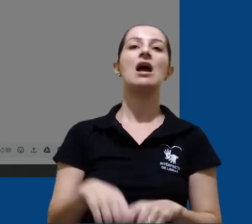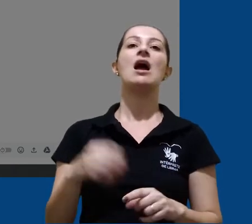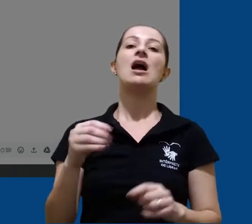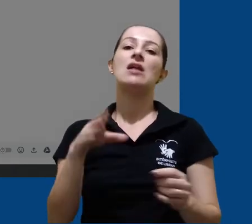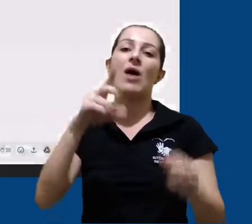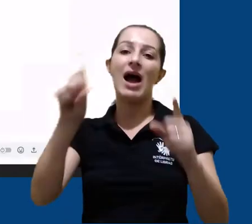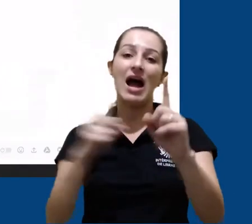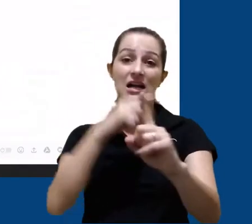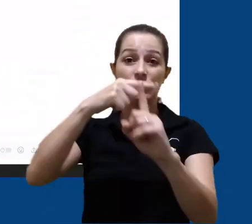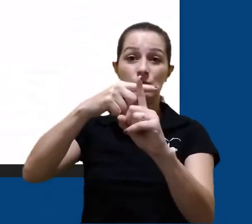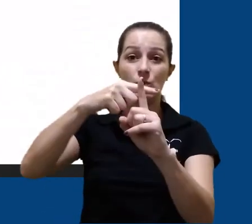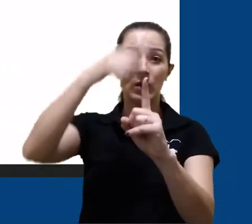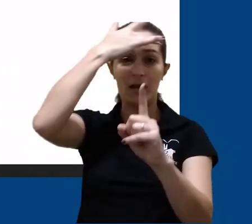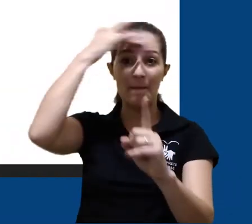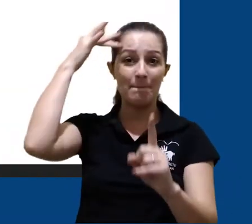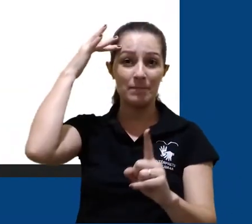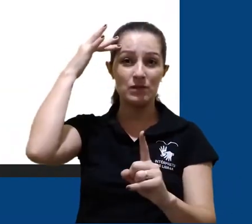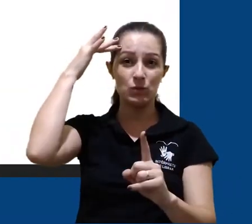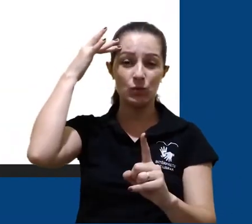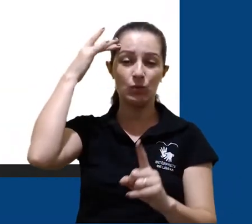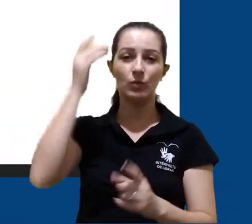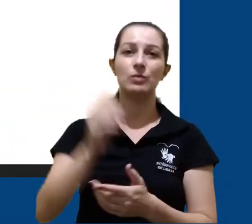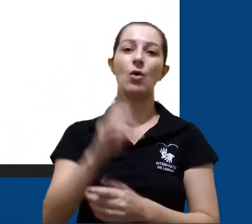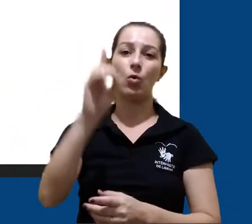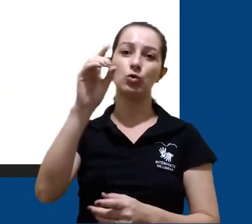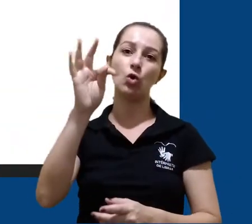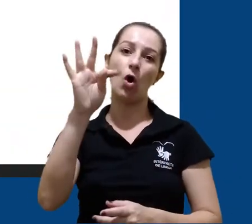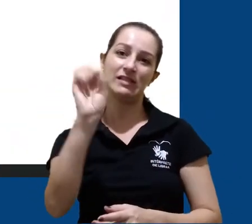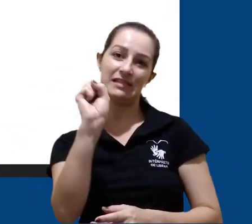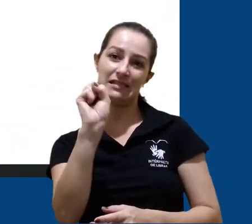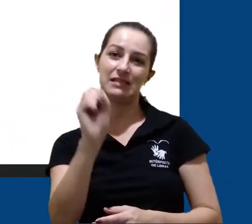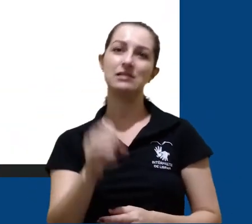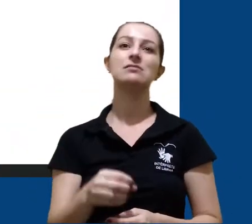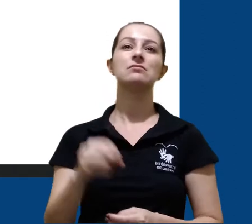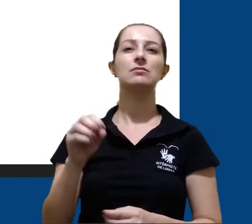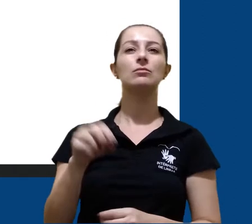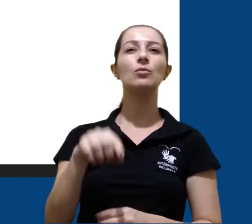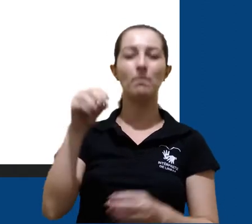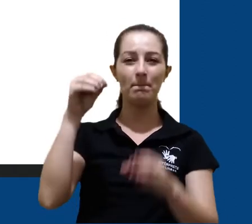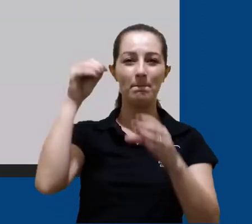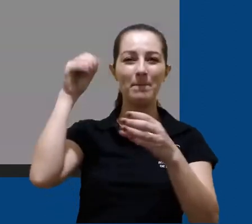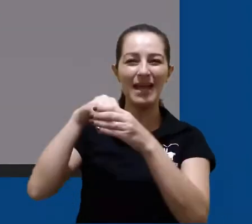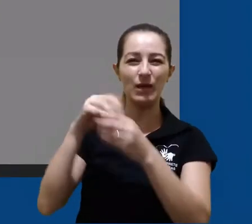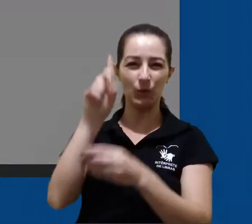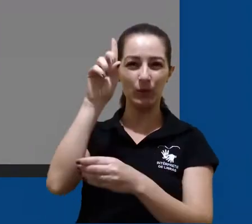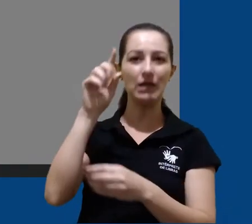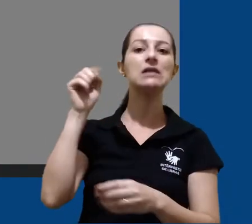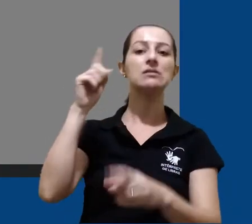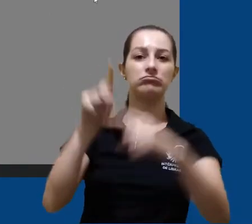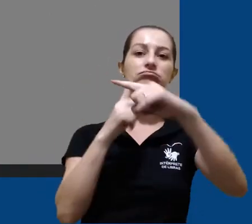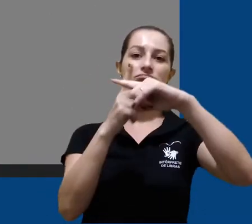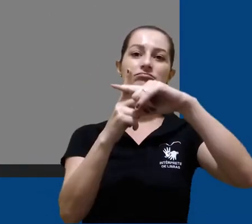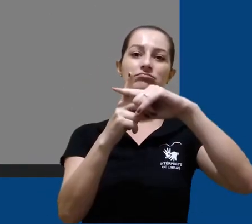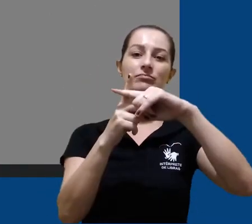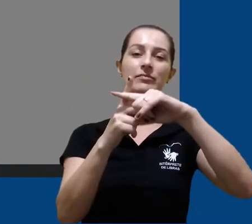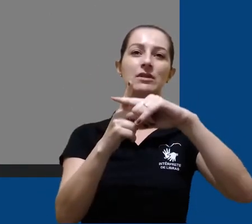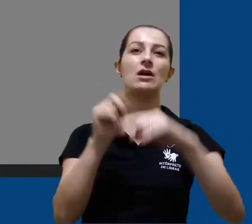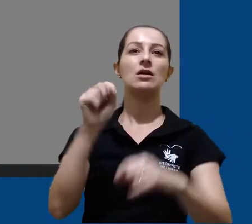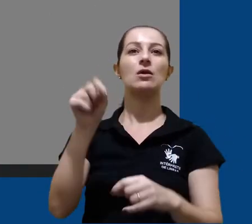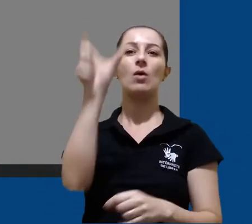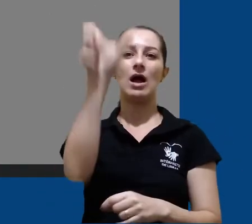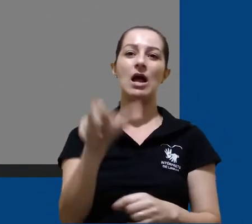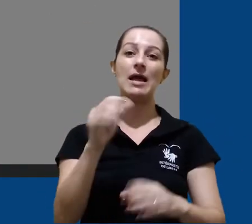clicando no botão adicionar pessoas ou bots que está no centro da tela. Nessa janela,